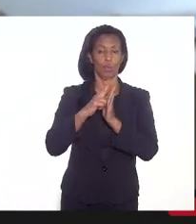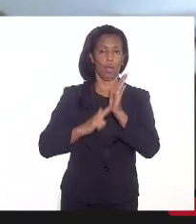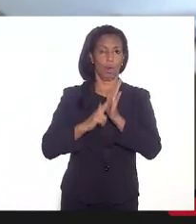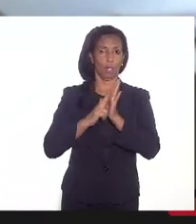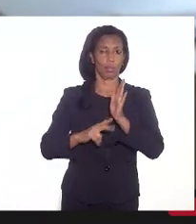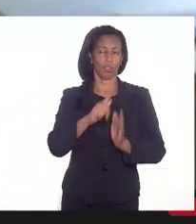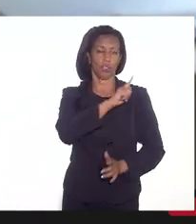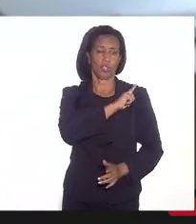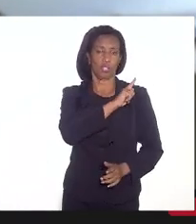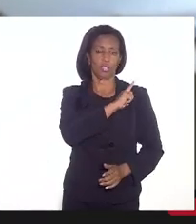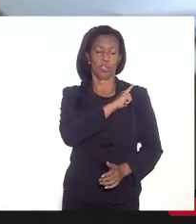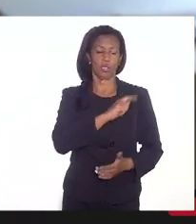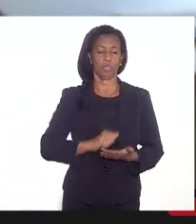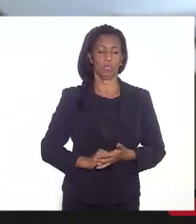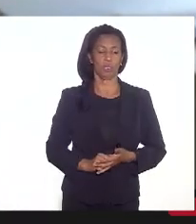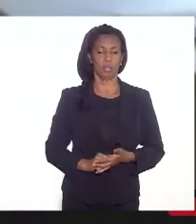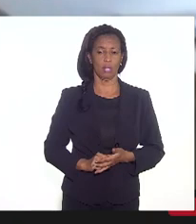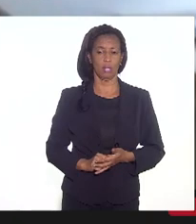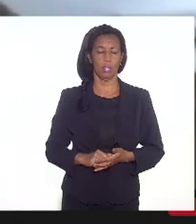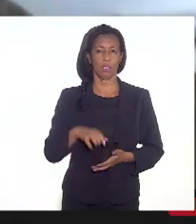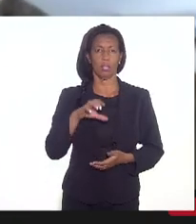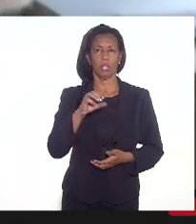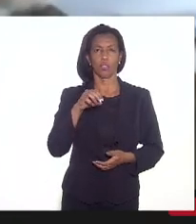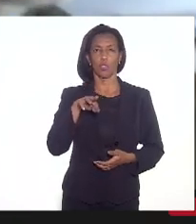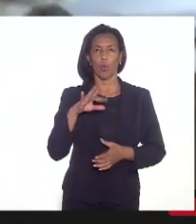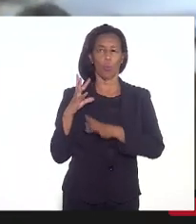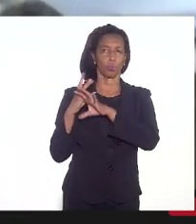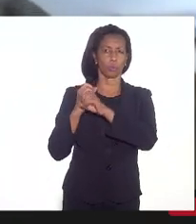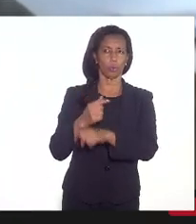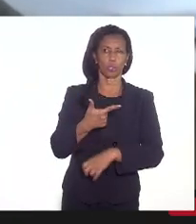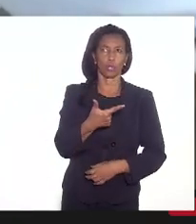gestão das contas de 2019